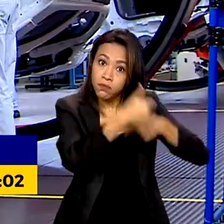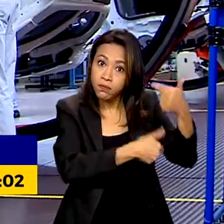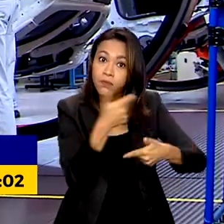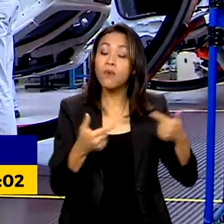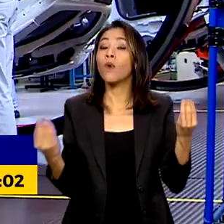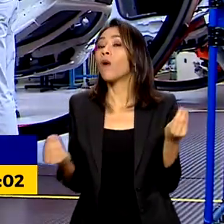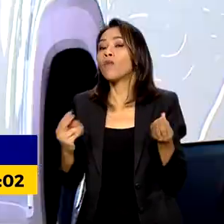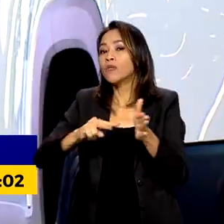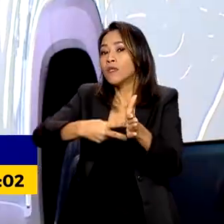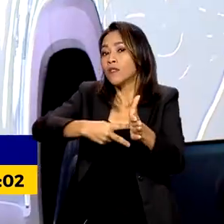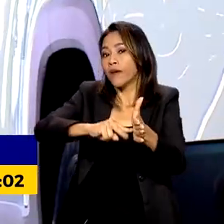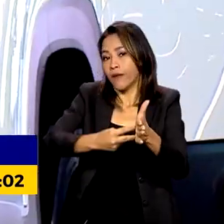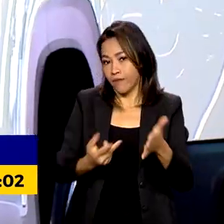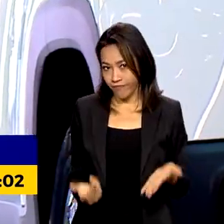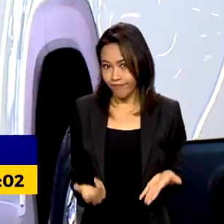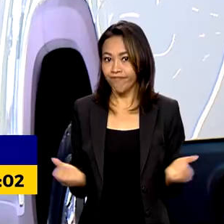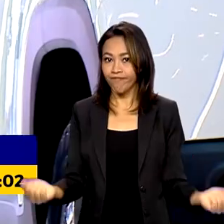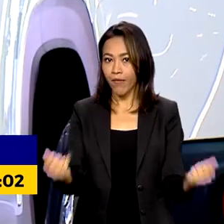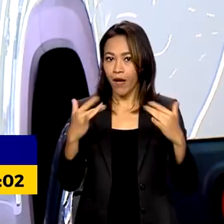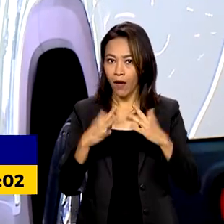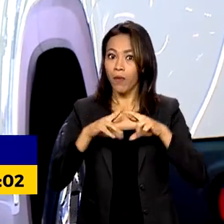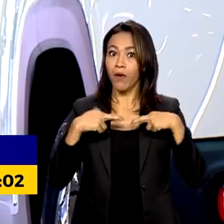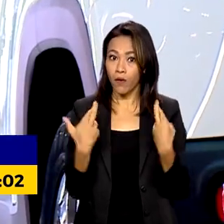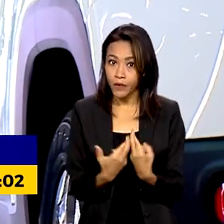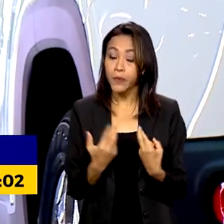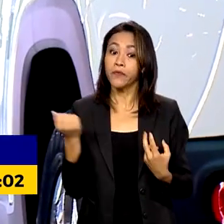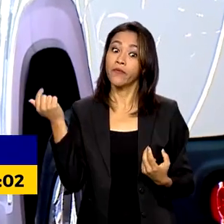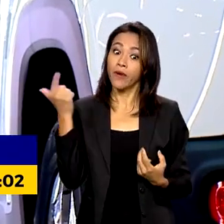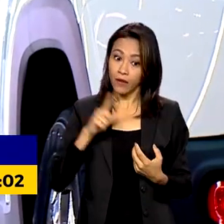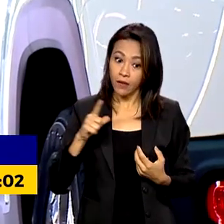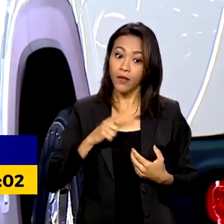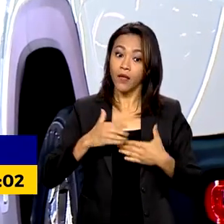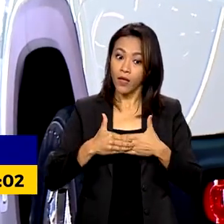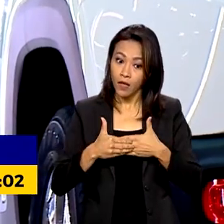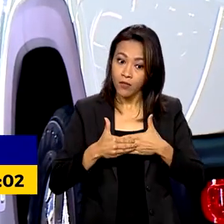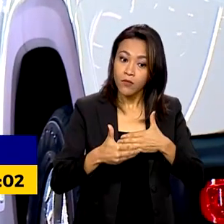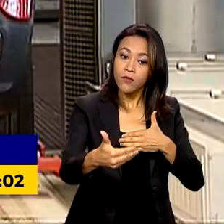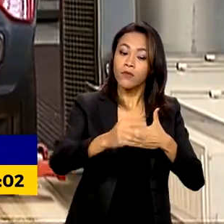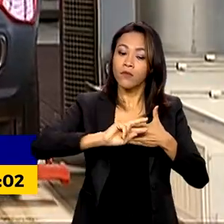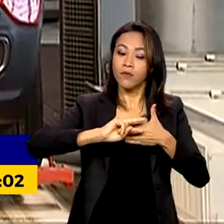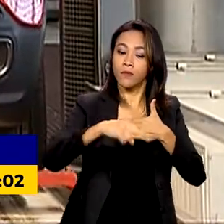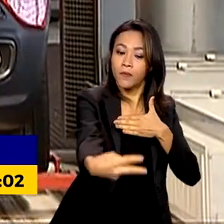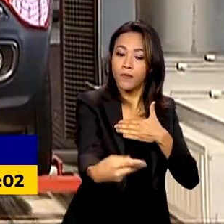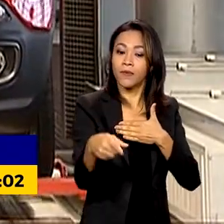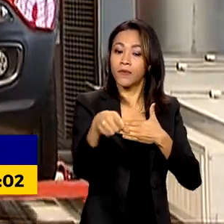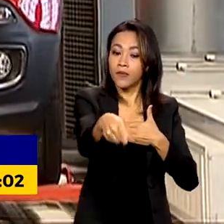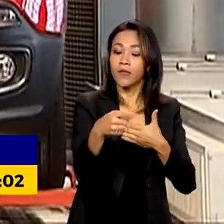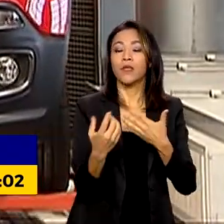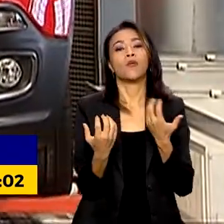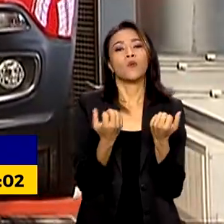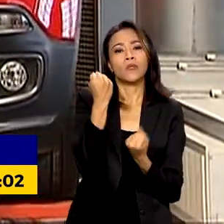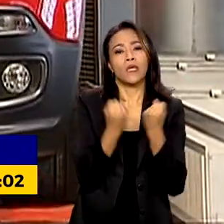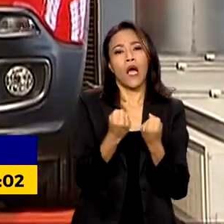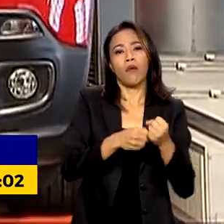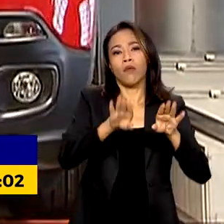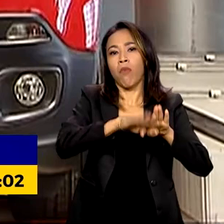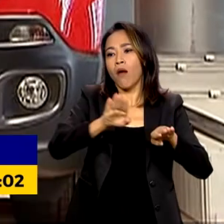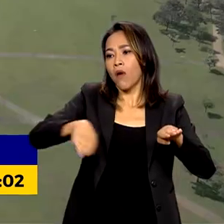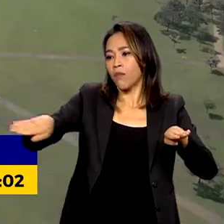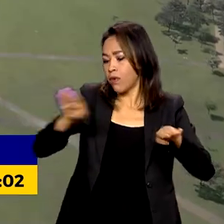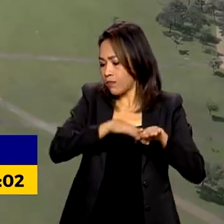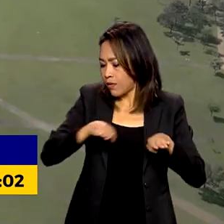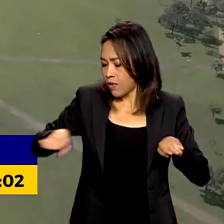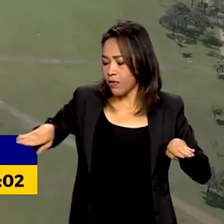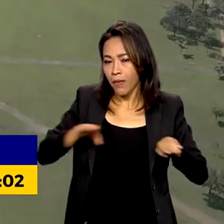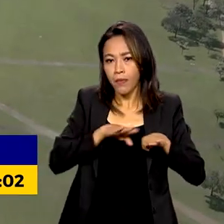centrais sindicais. E já poderão surtir efeito no escoamento dos veículos que estão em estoque nas montadoras.